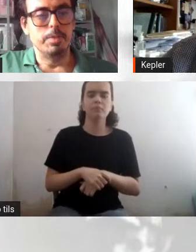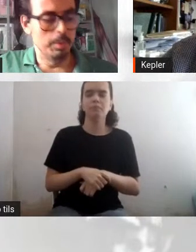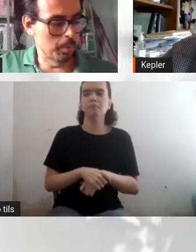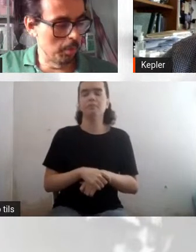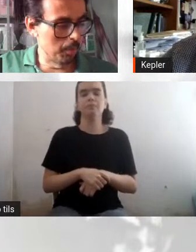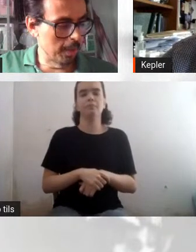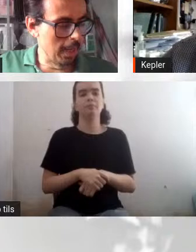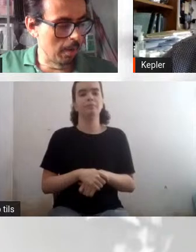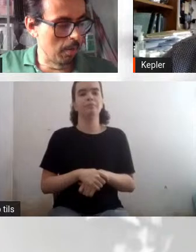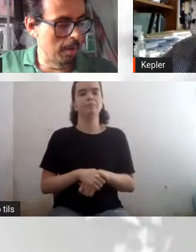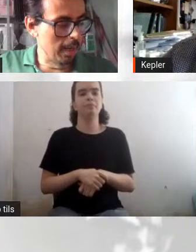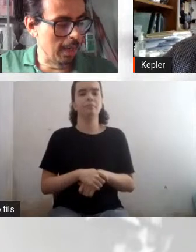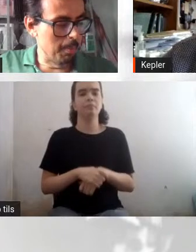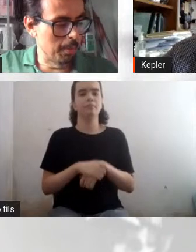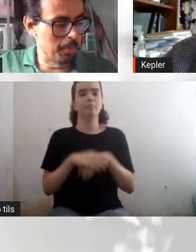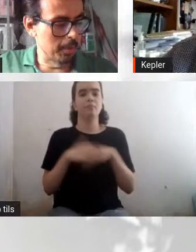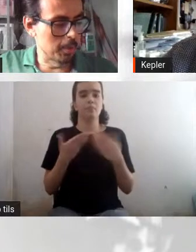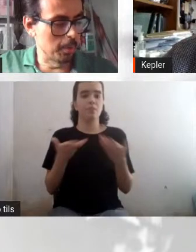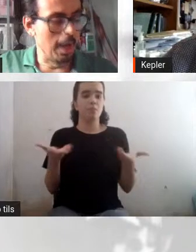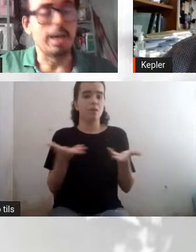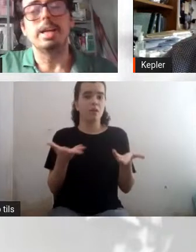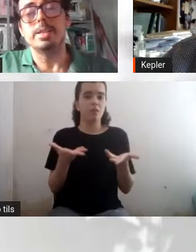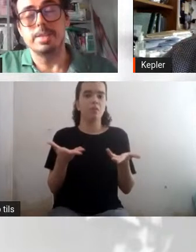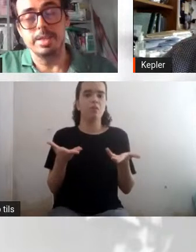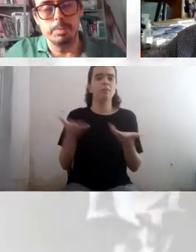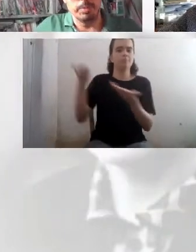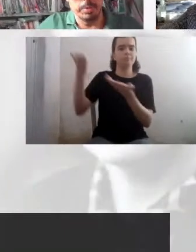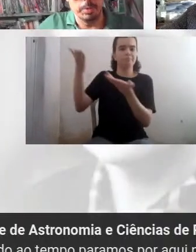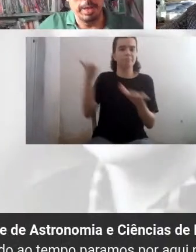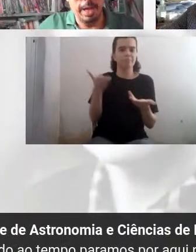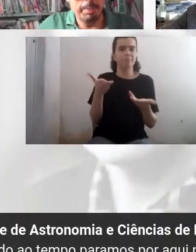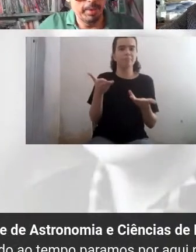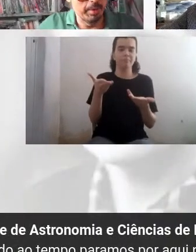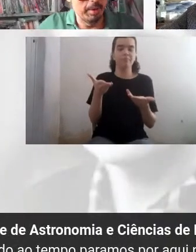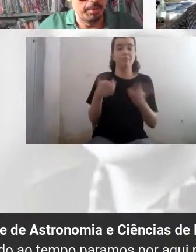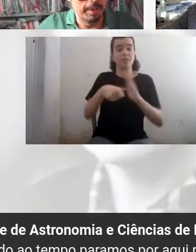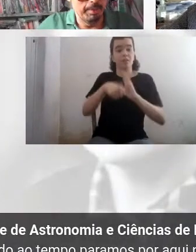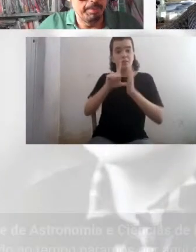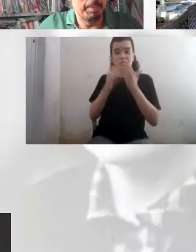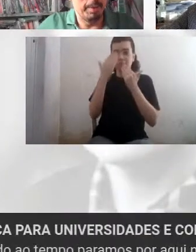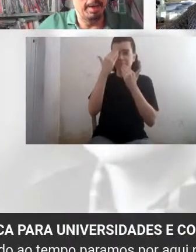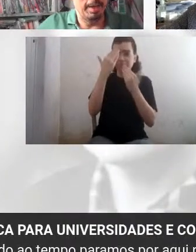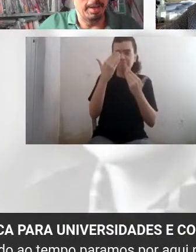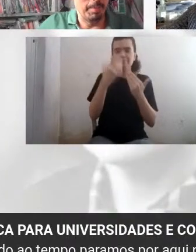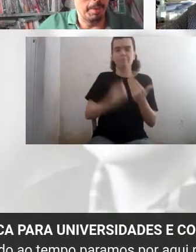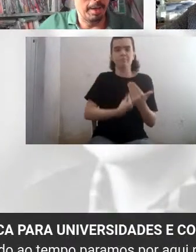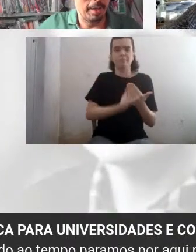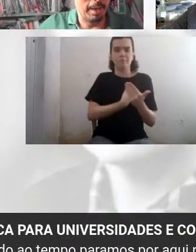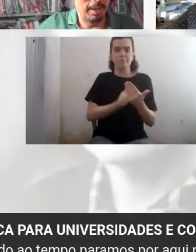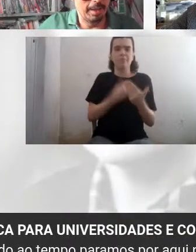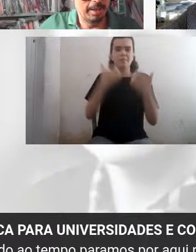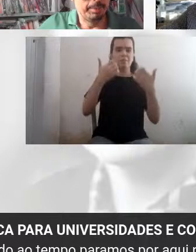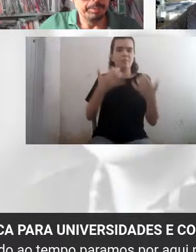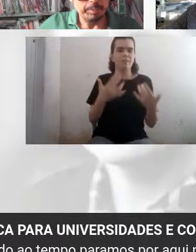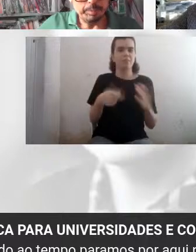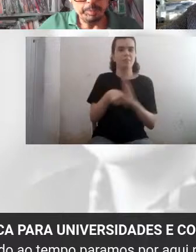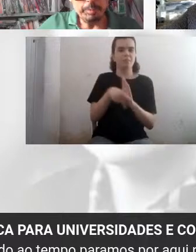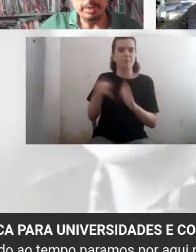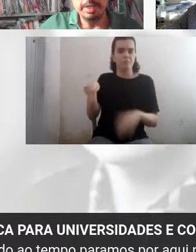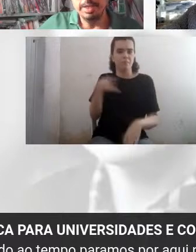vamos convidar agora a professora, agradecer o professor Kepler de Oliveira pela, pela,